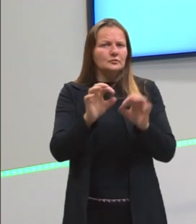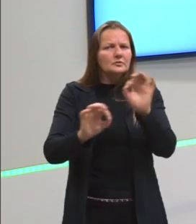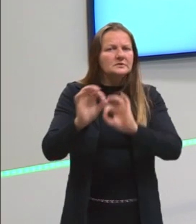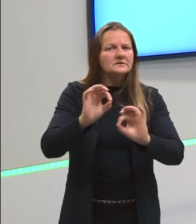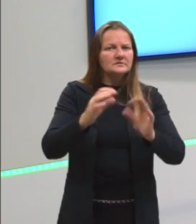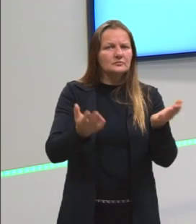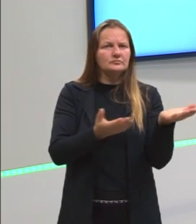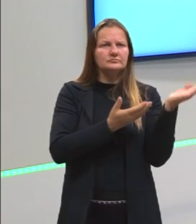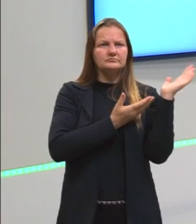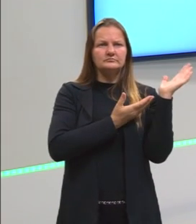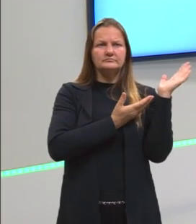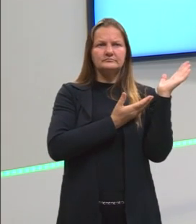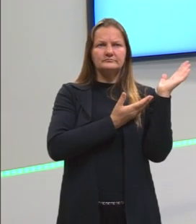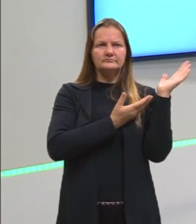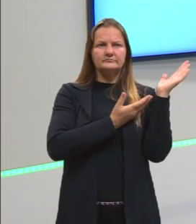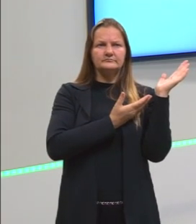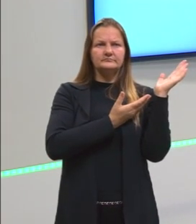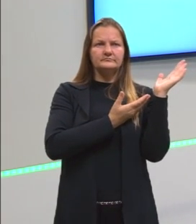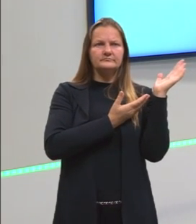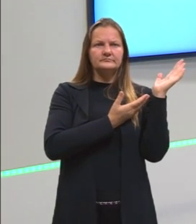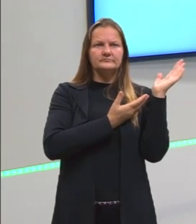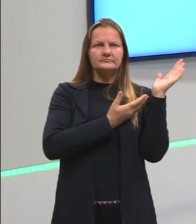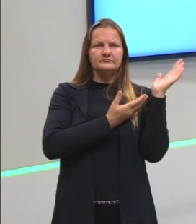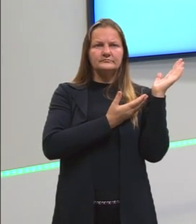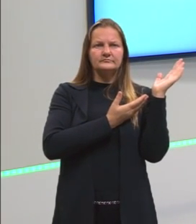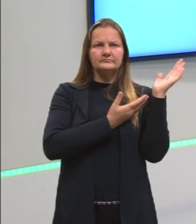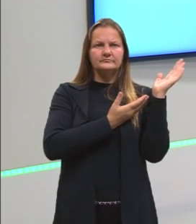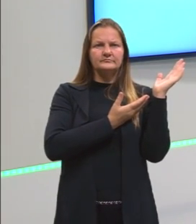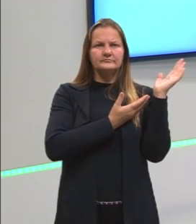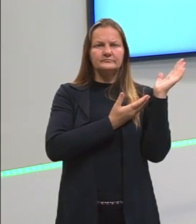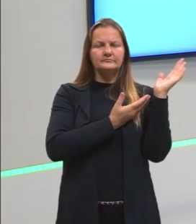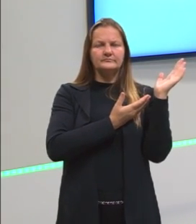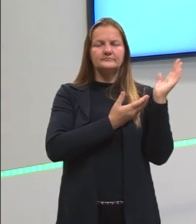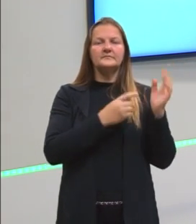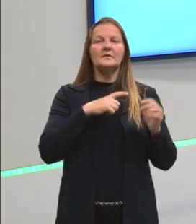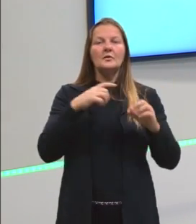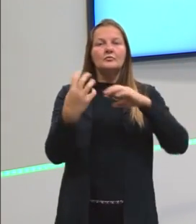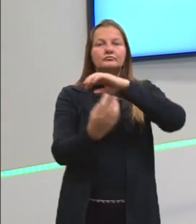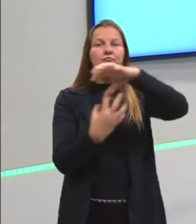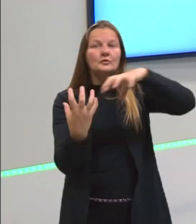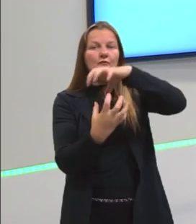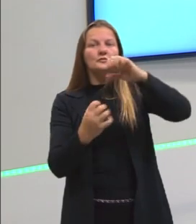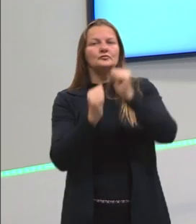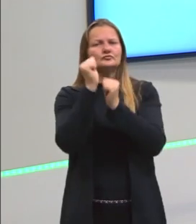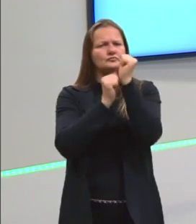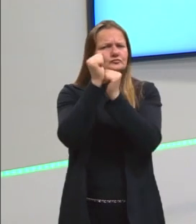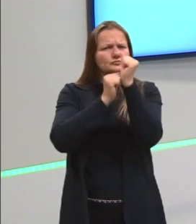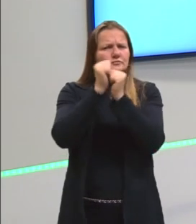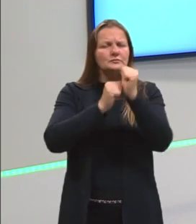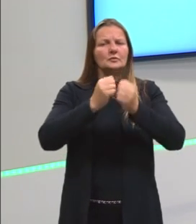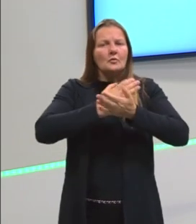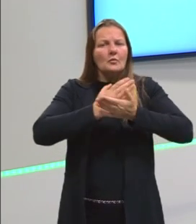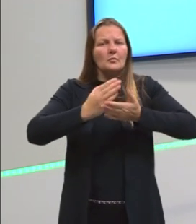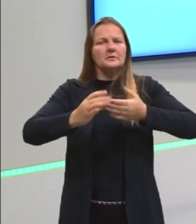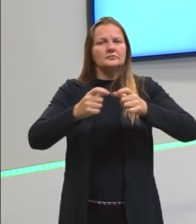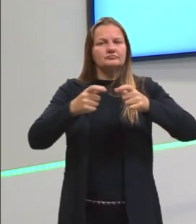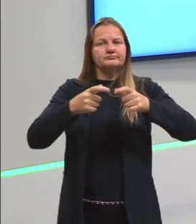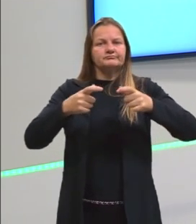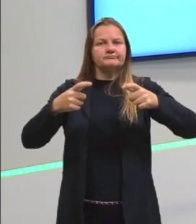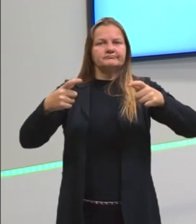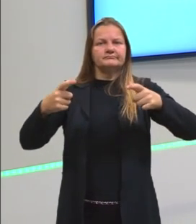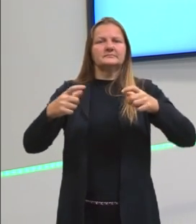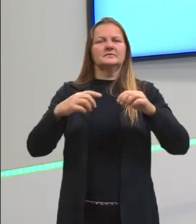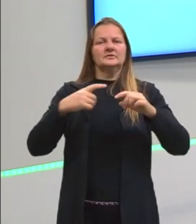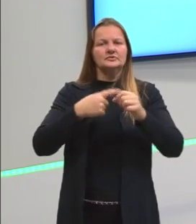essa nossa cidade moderna, ela é justamente a partir aí da revolução industrial, ela tem um acréscimo, cada vez que a,